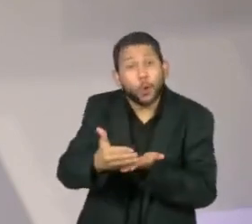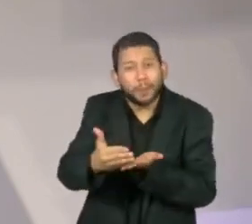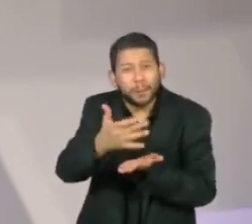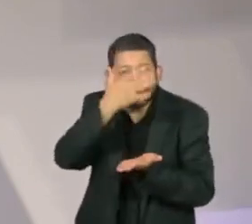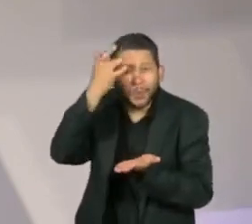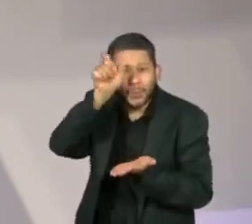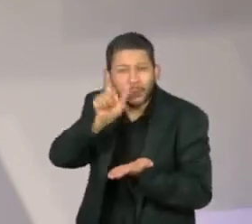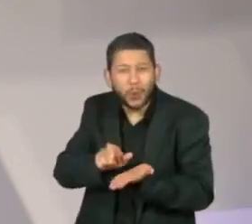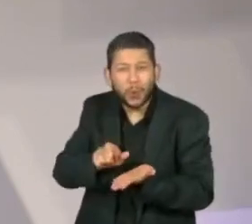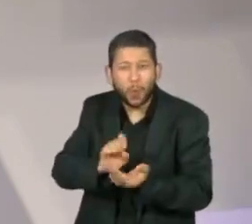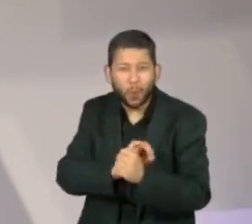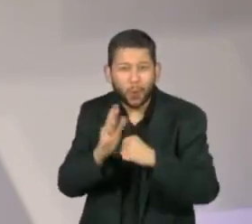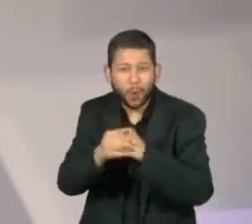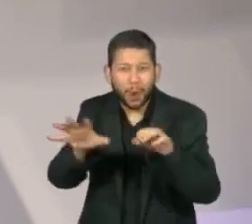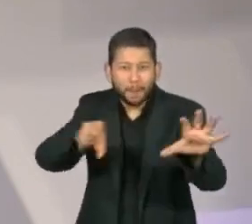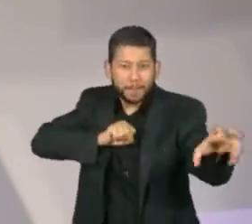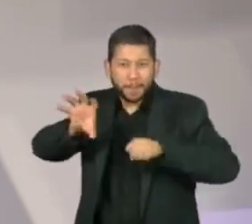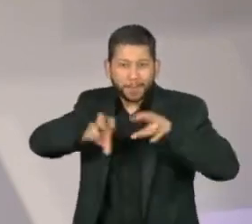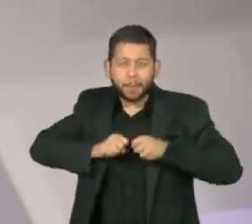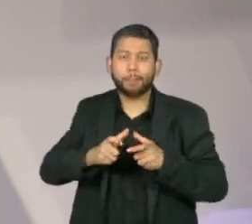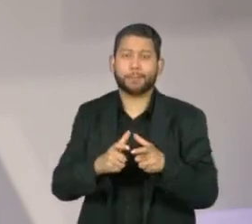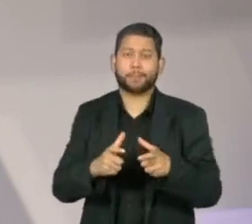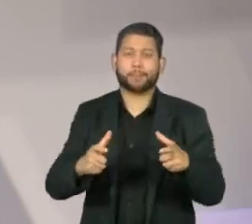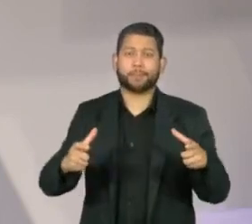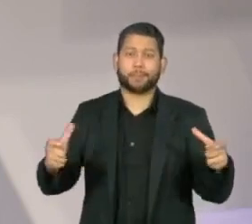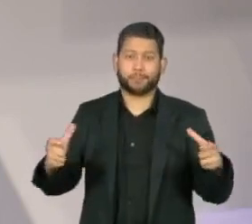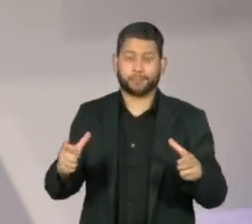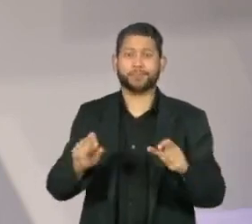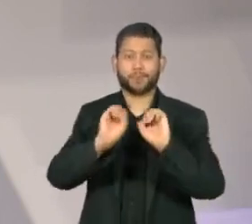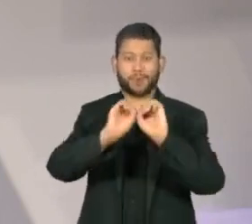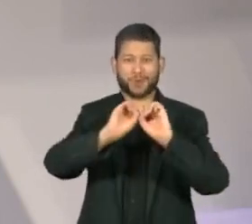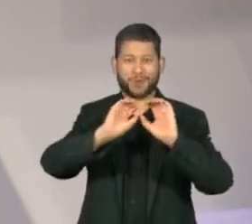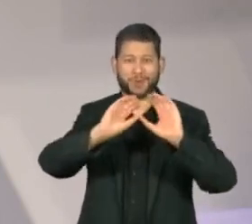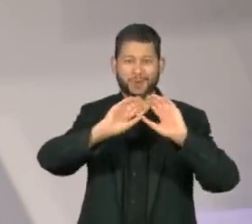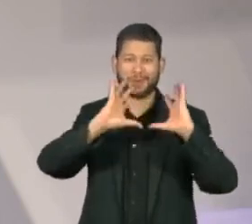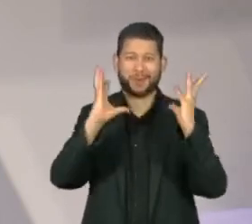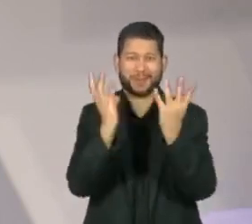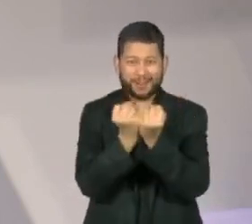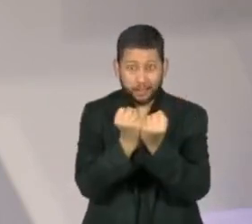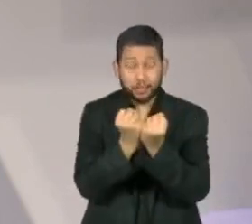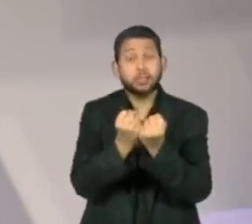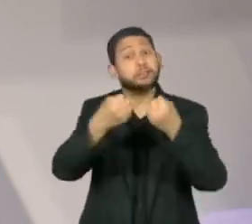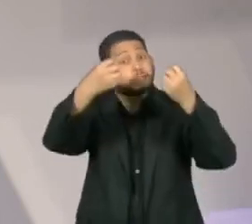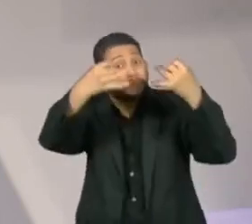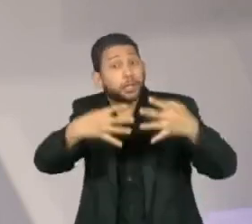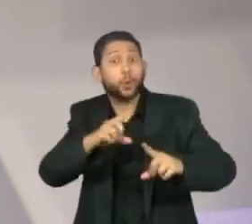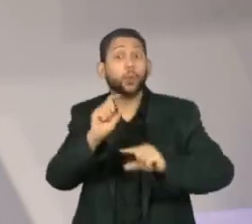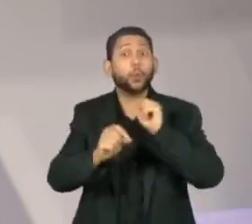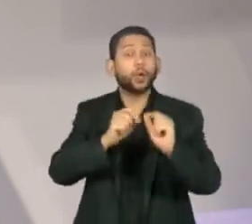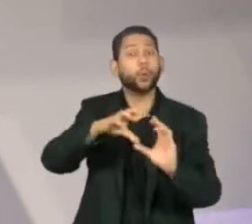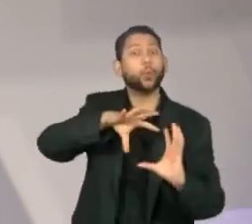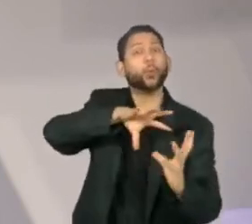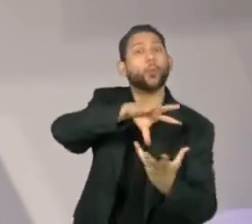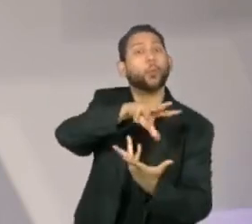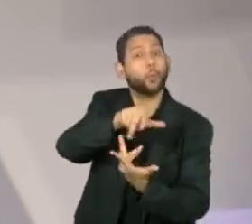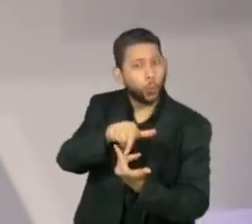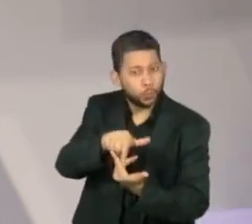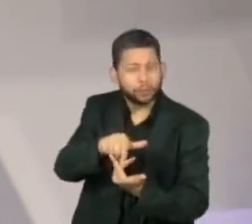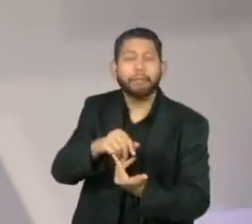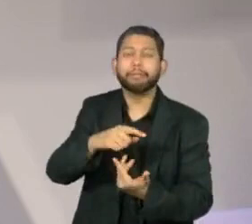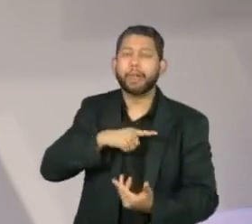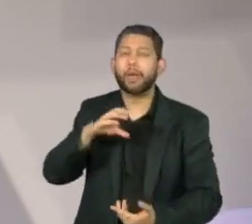contaminação pelo coronavírus. Segundo a Organização Mundial da Saúde, os casos de covid-19 no mundo aumentaram